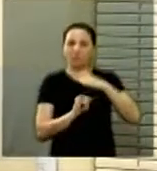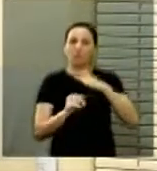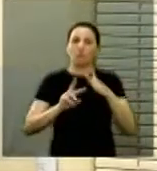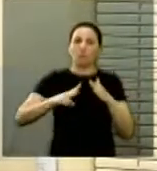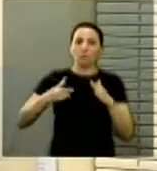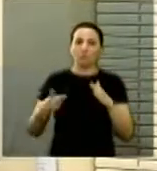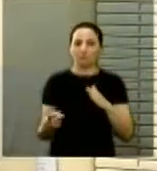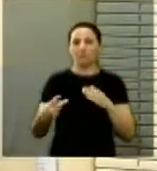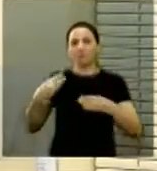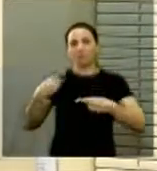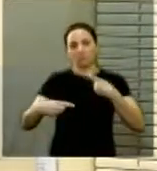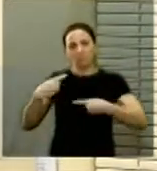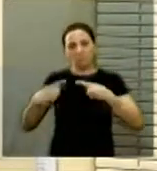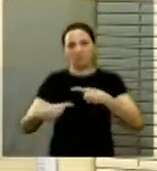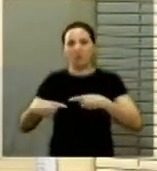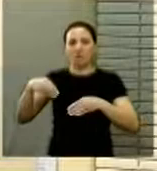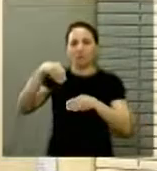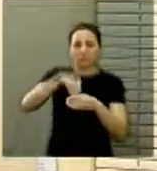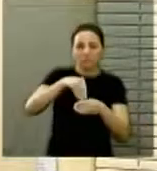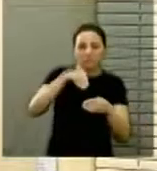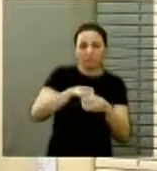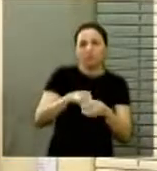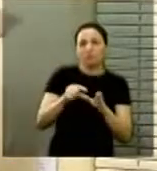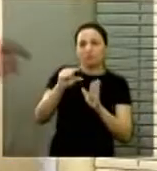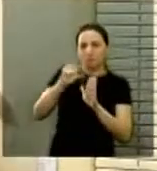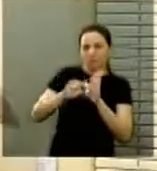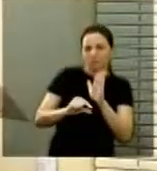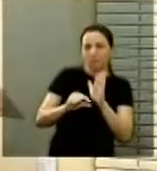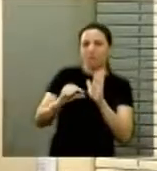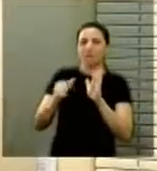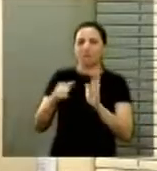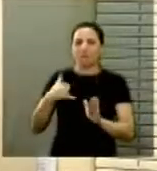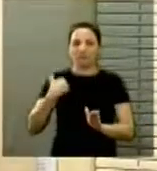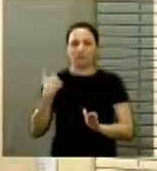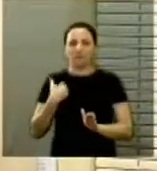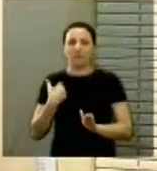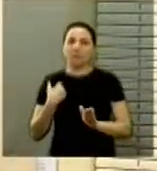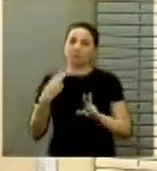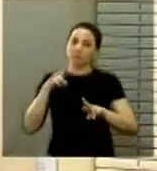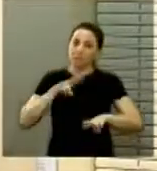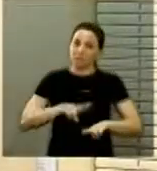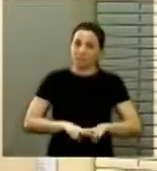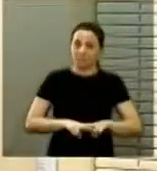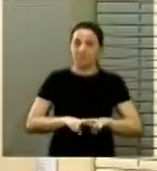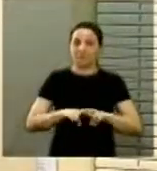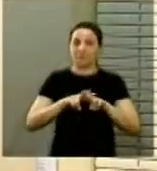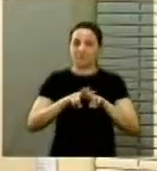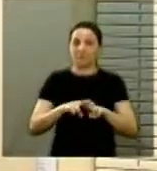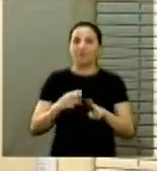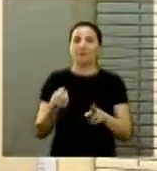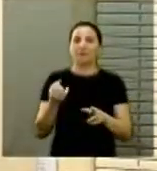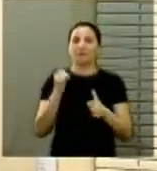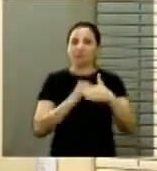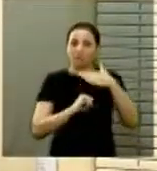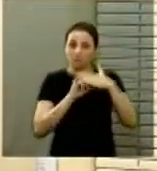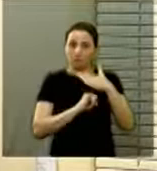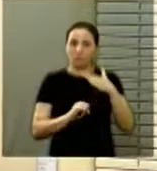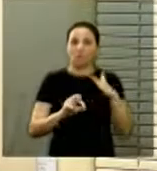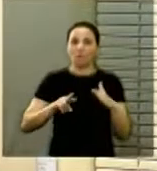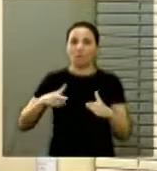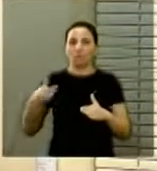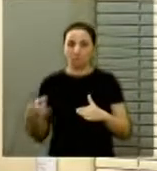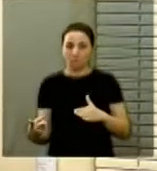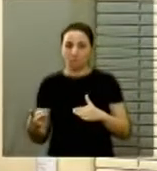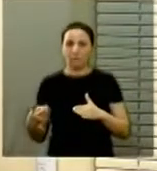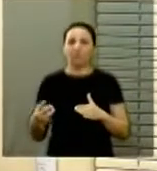contrárias ao debate eleitoreiro sobre a redução da maioridade penal. As entidades abaixo-assinadas são contrárias